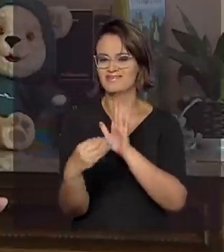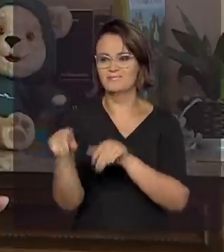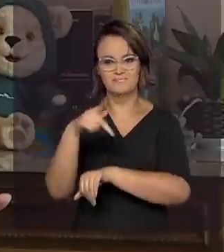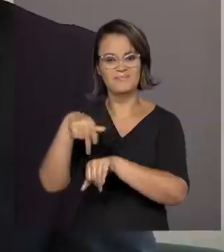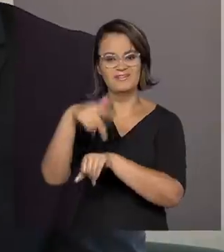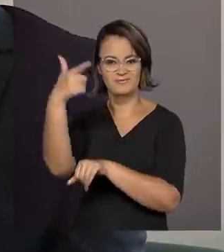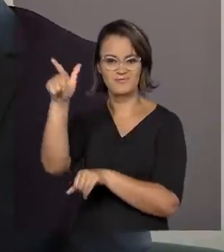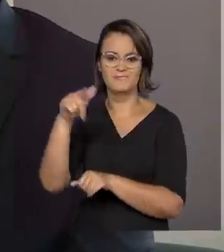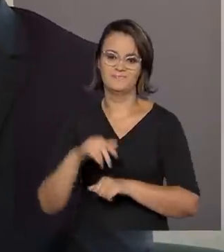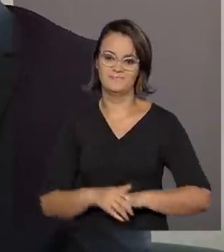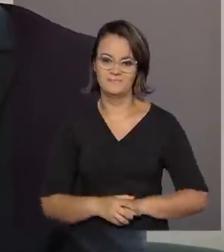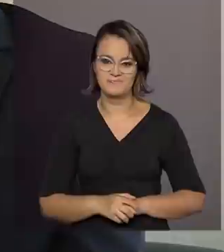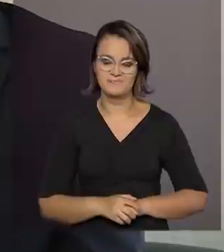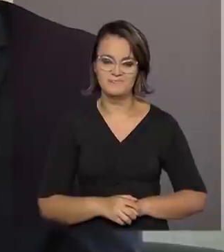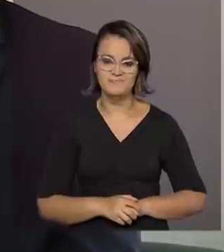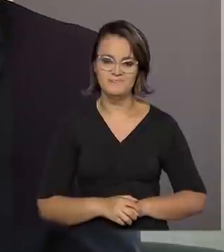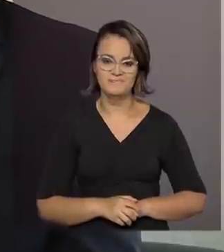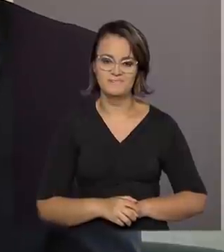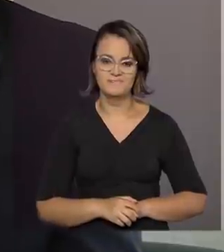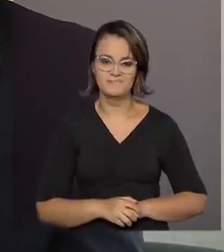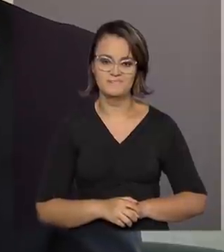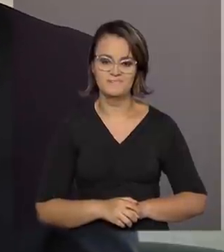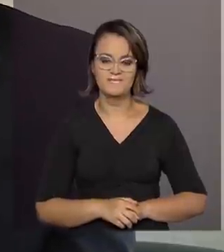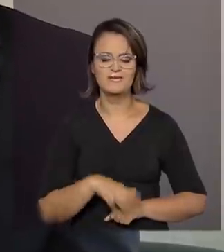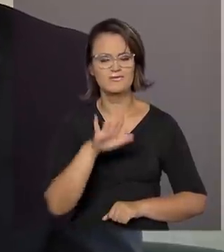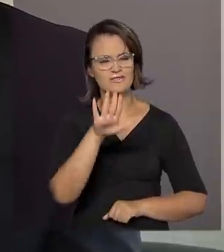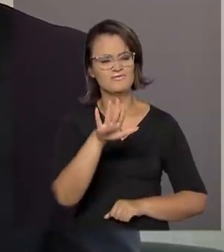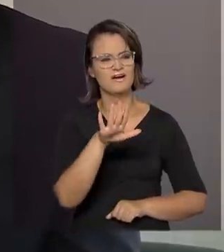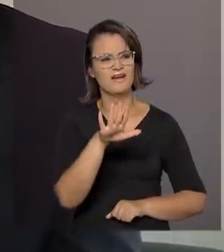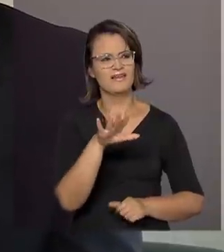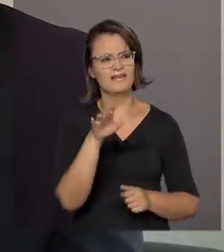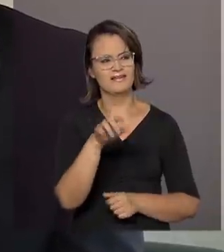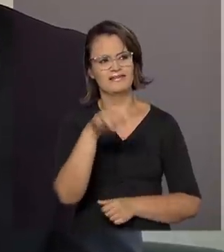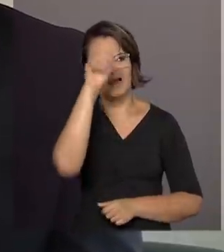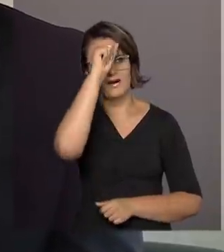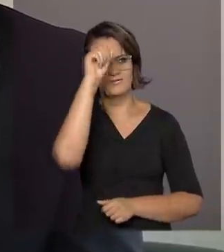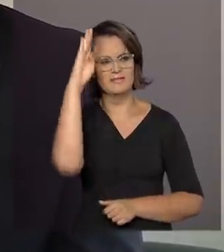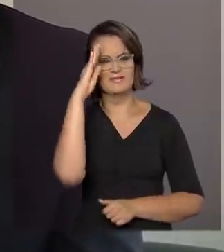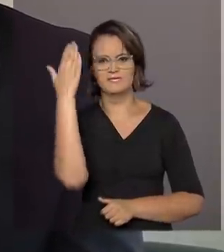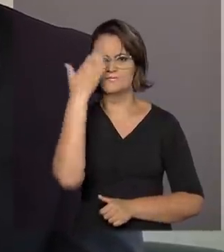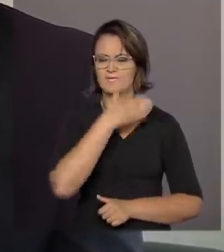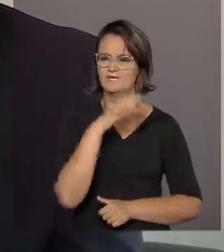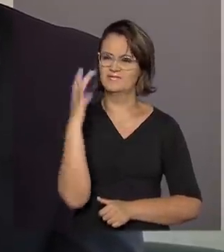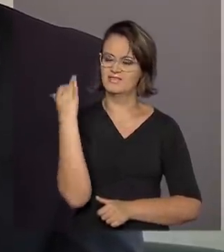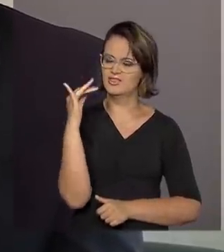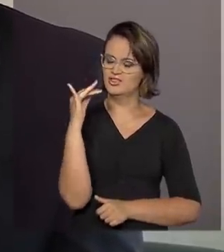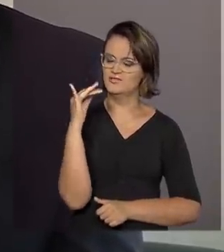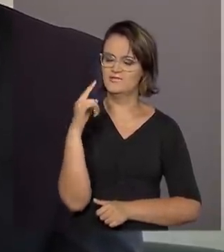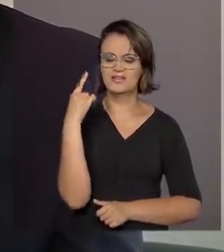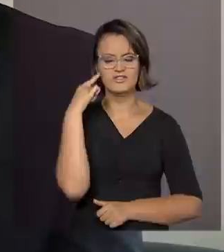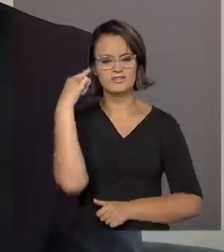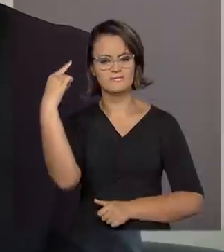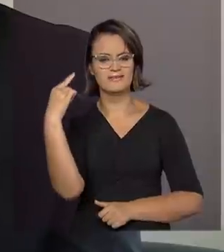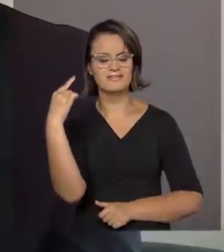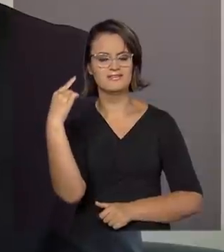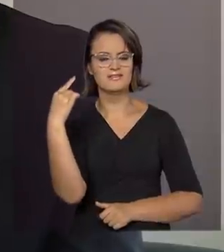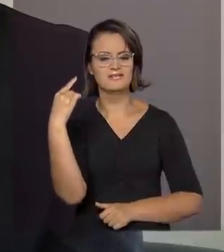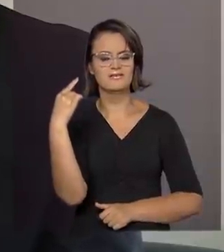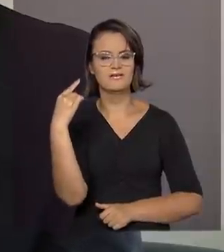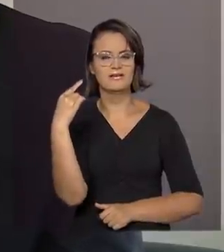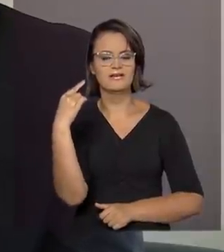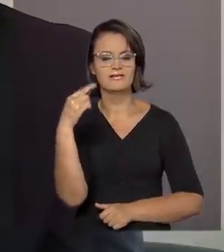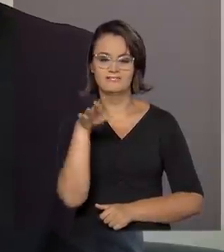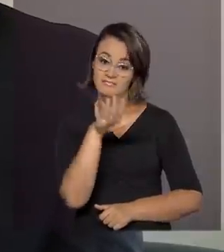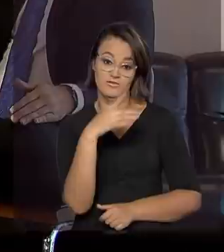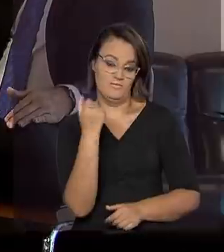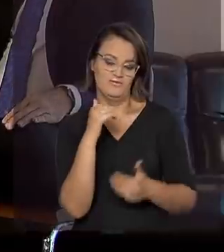países fizeram. Quando a gente fala em alfabetização baseada em evidências científicas, a gente pode, talvez traduzir,